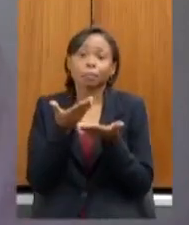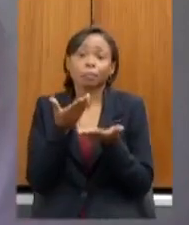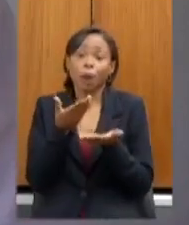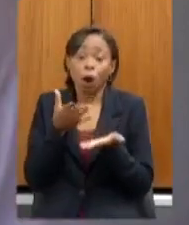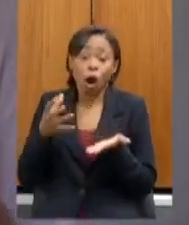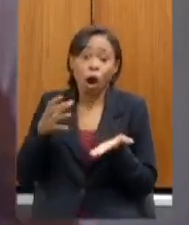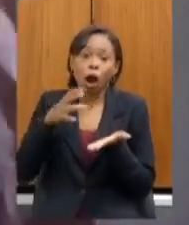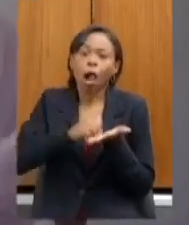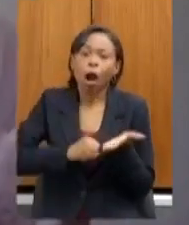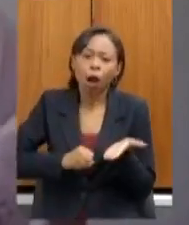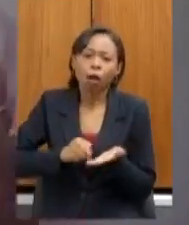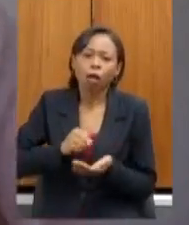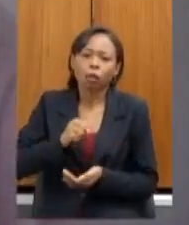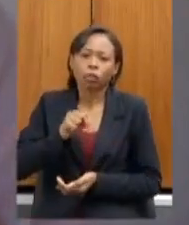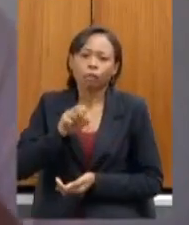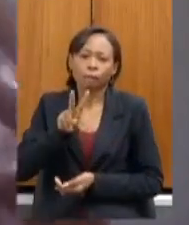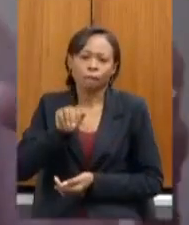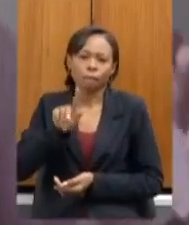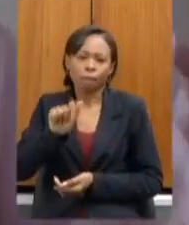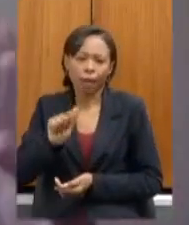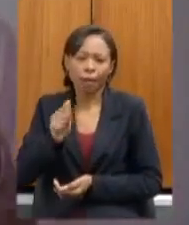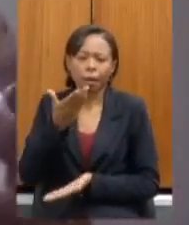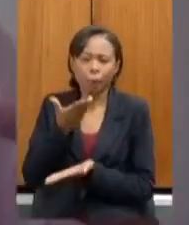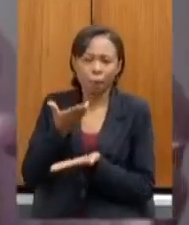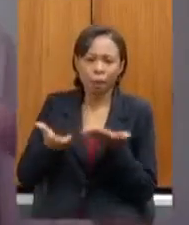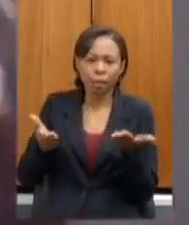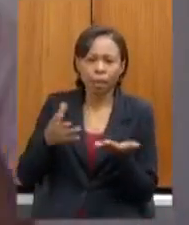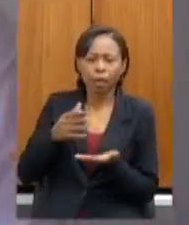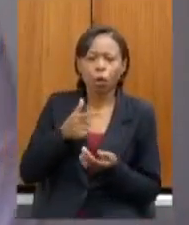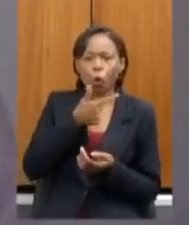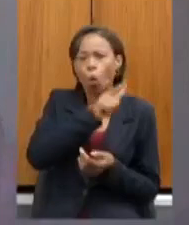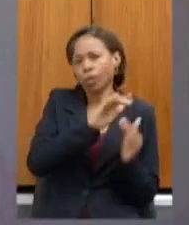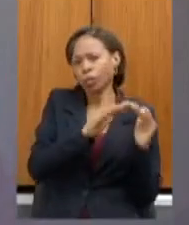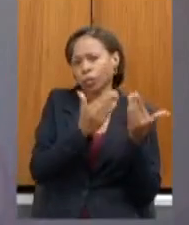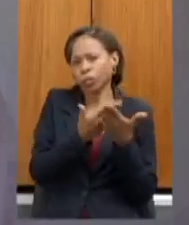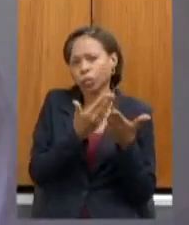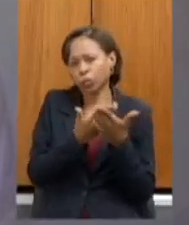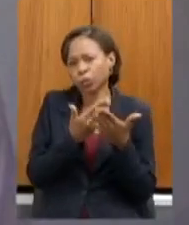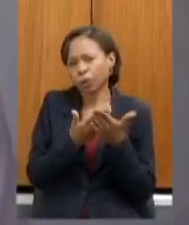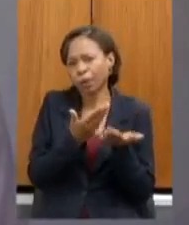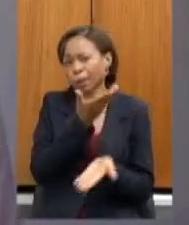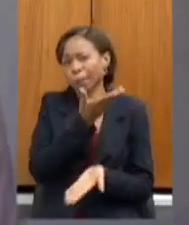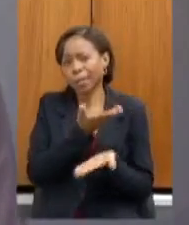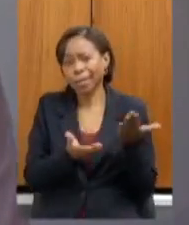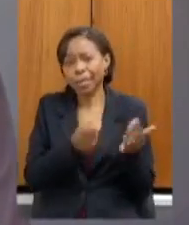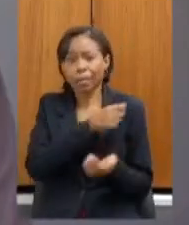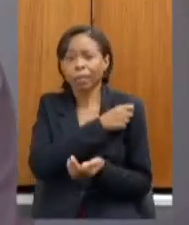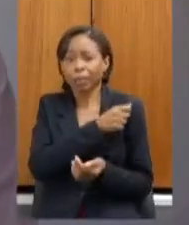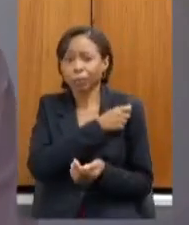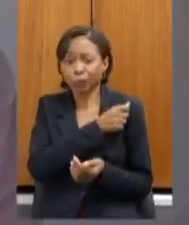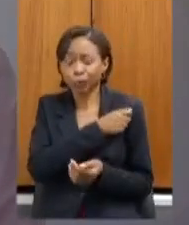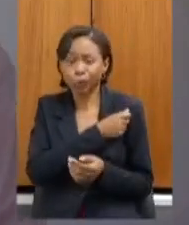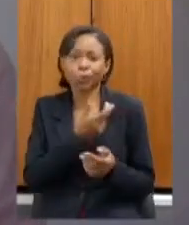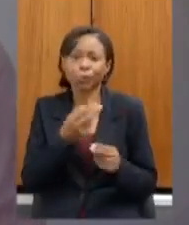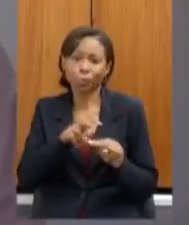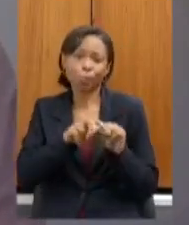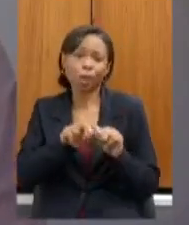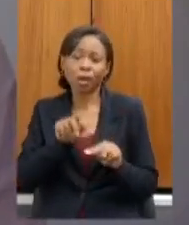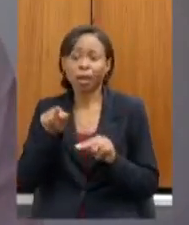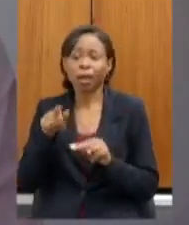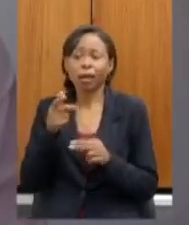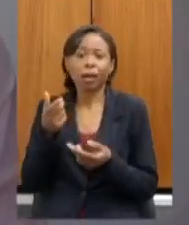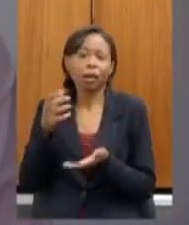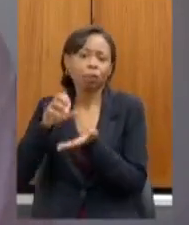vagas de que uma escola estadual pegue um aluno que porventura vinha tendo planejamento de matrícula na rede municipal